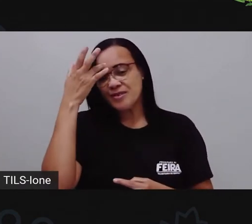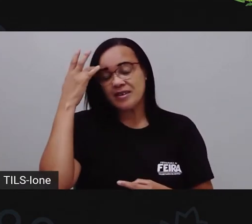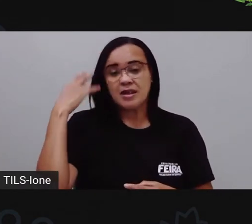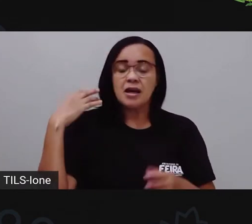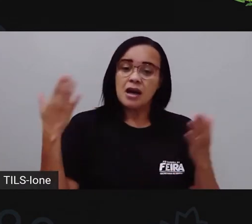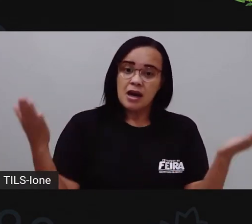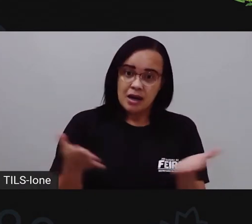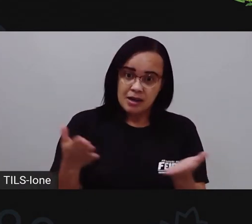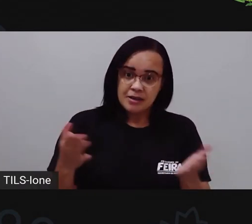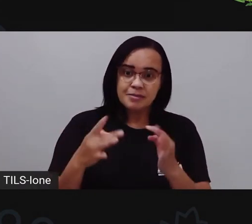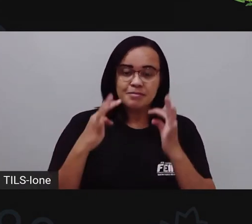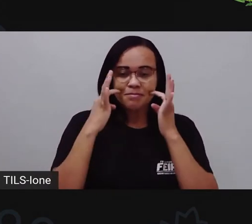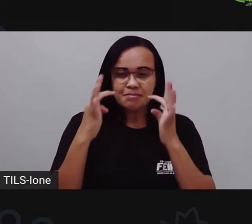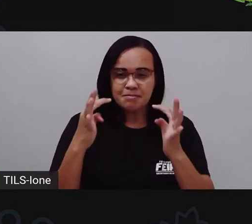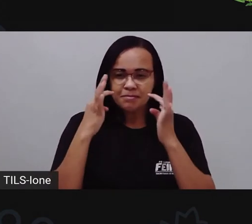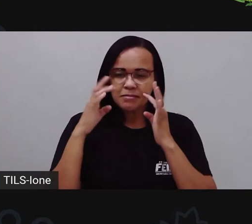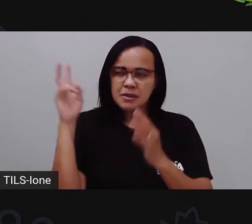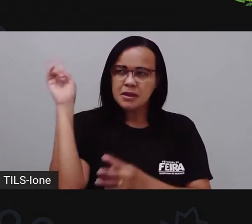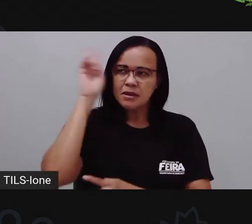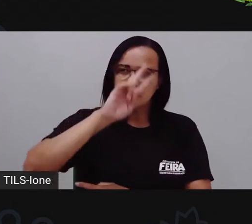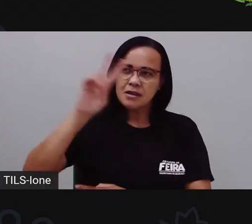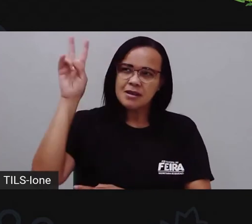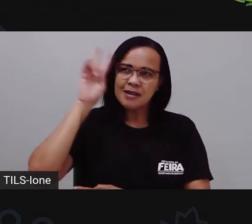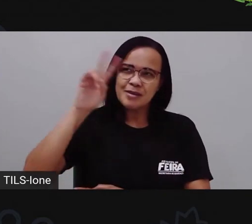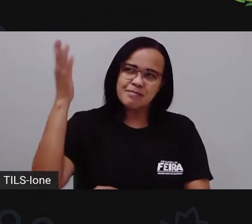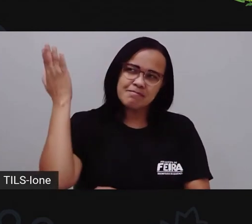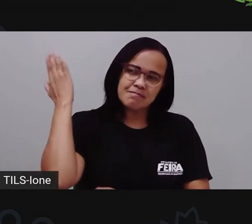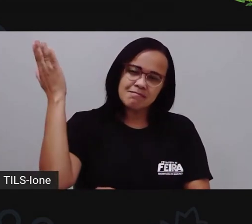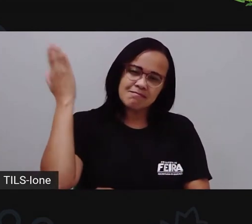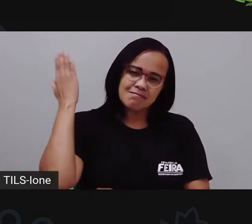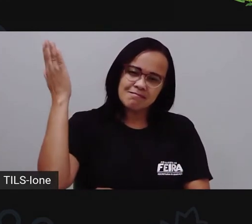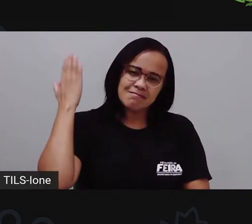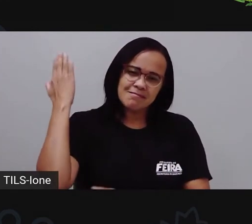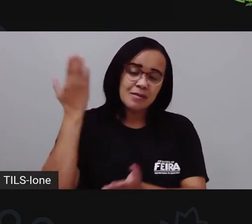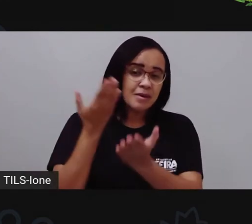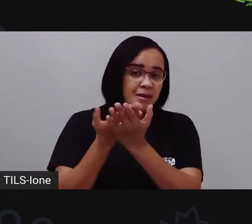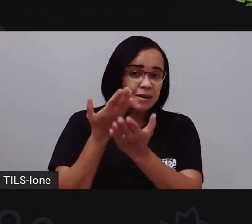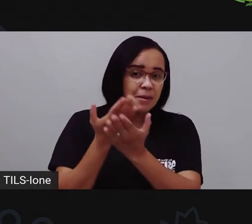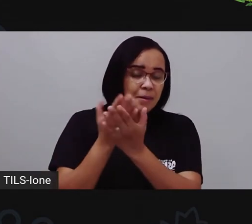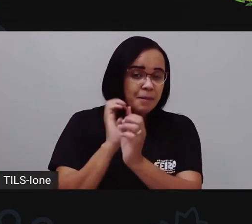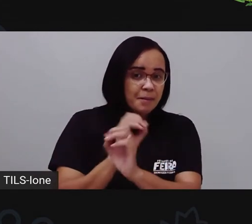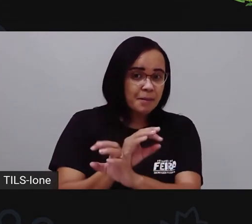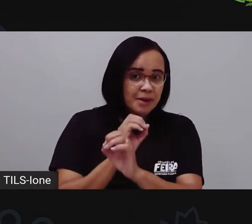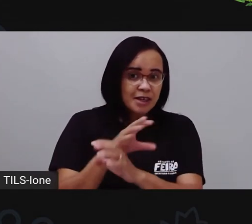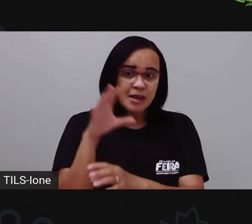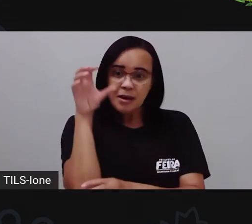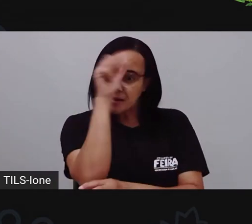Observa bem, tenta se lembrar do que você já assistiu nas aulas anteriores, tá joia?